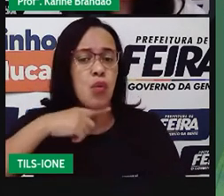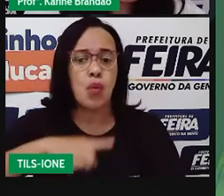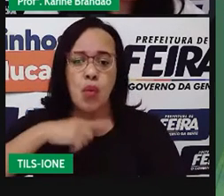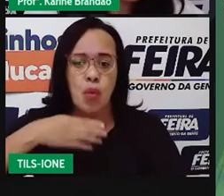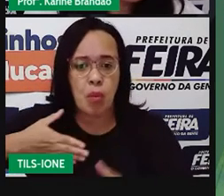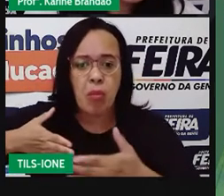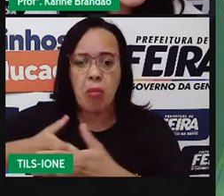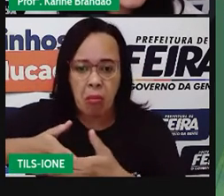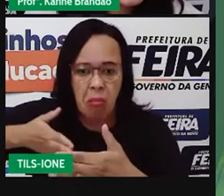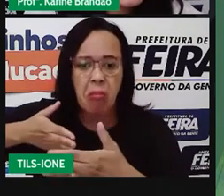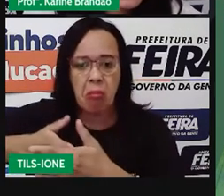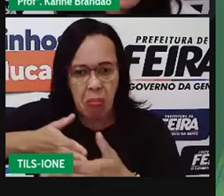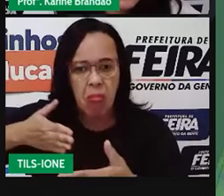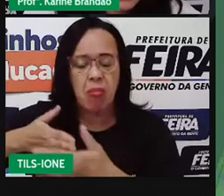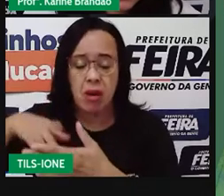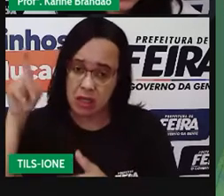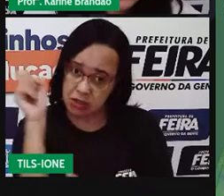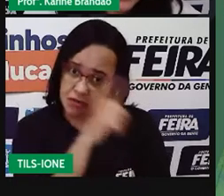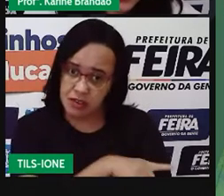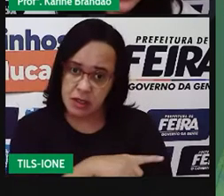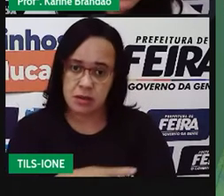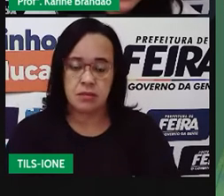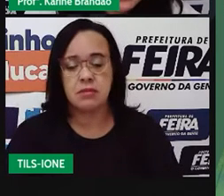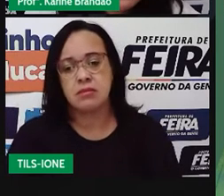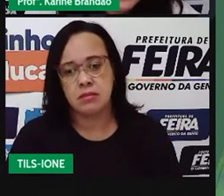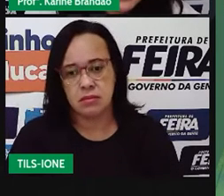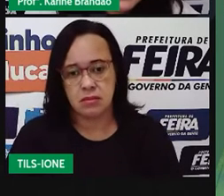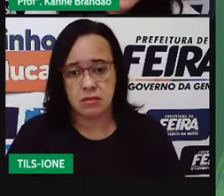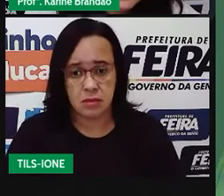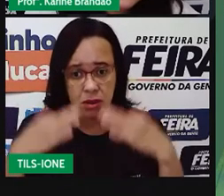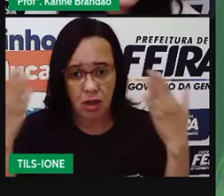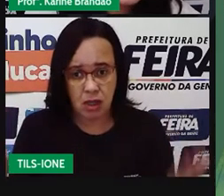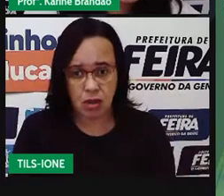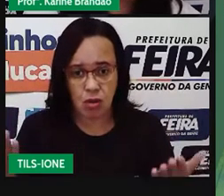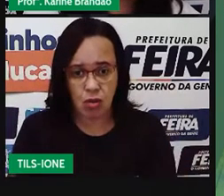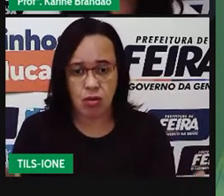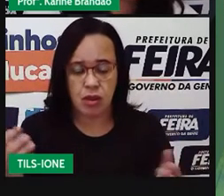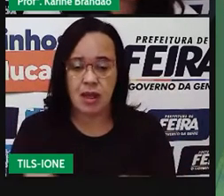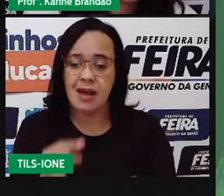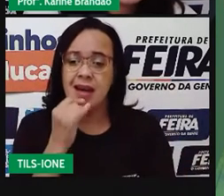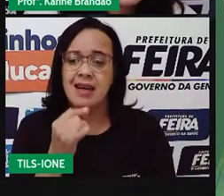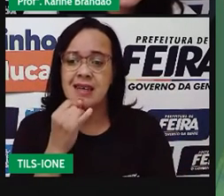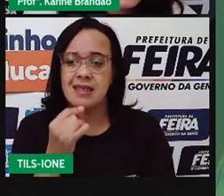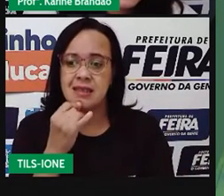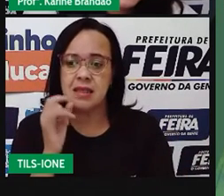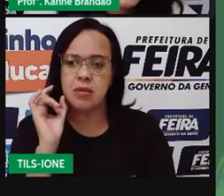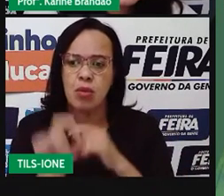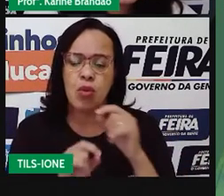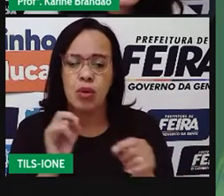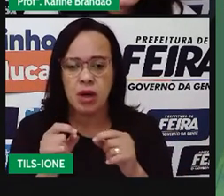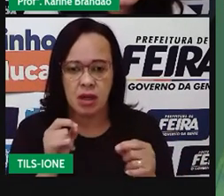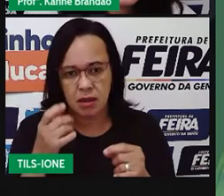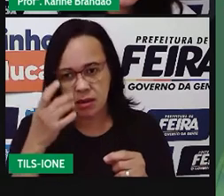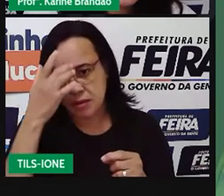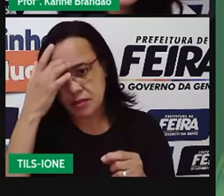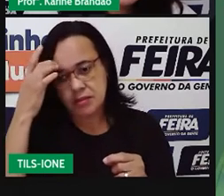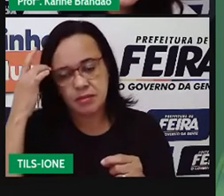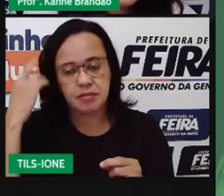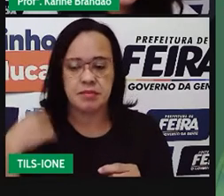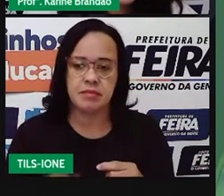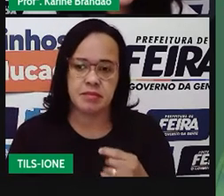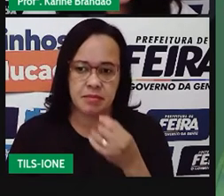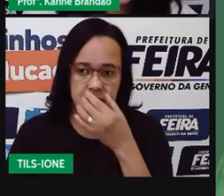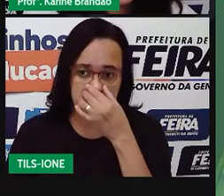E aí, então, vamos ver exemplos agora. Olha bem para esse vídeo. O que acontece aqui, ó?